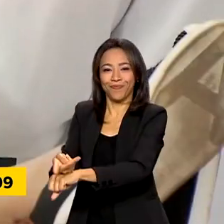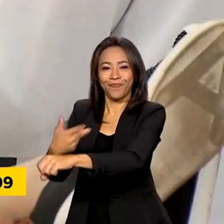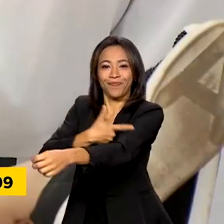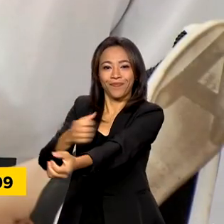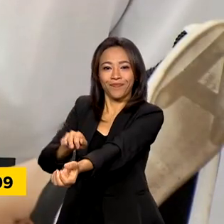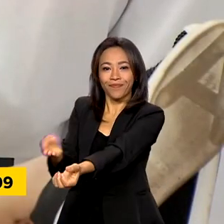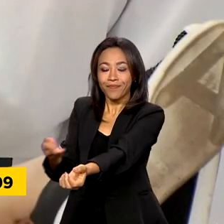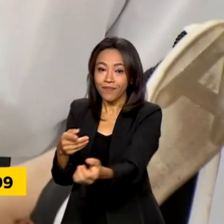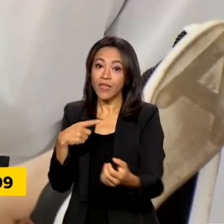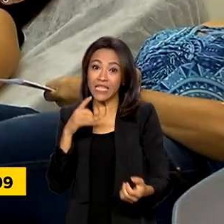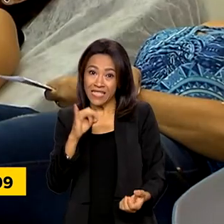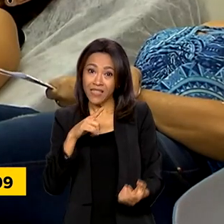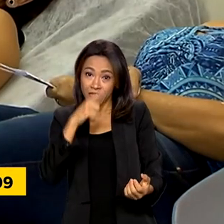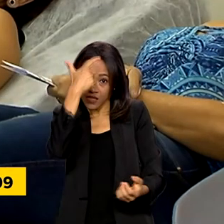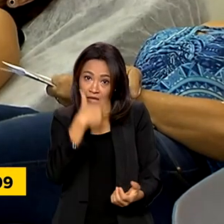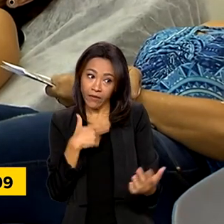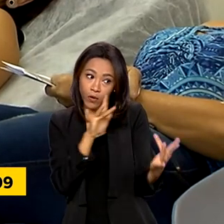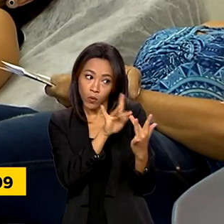aguarde 7 dias antes de doar.